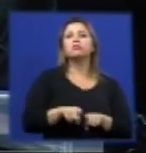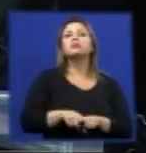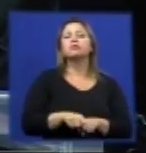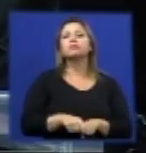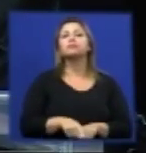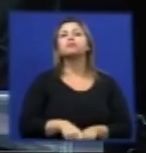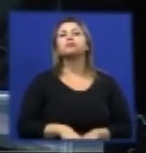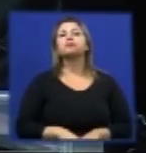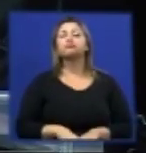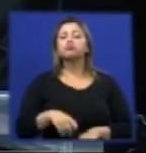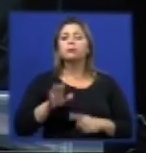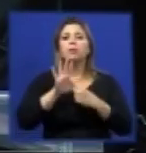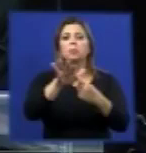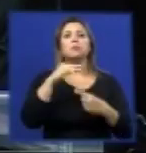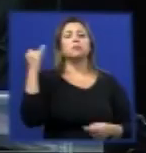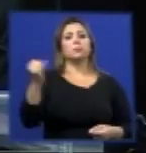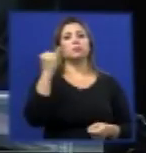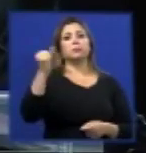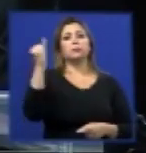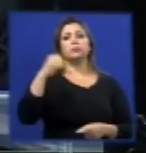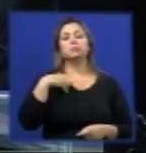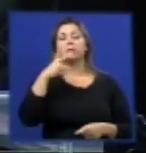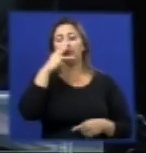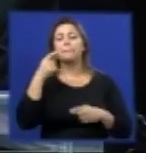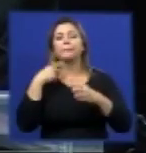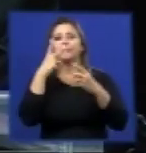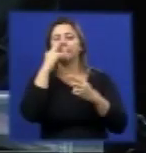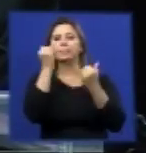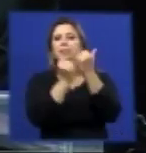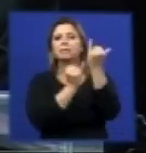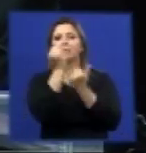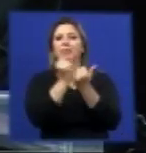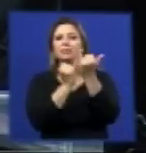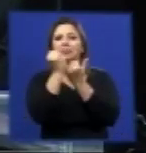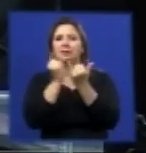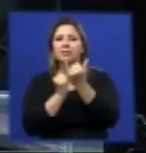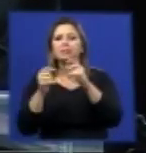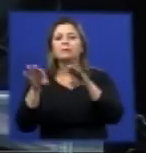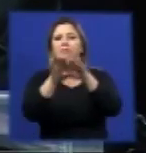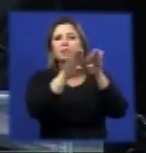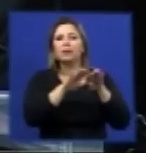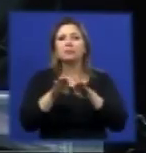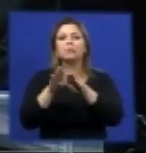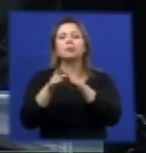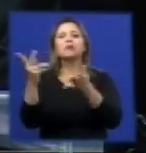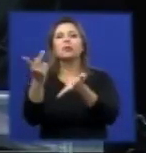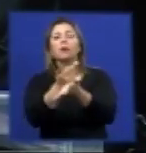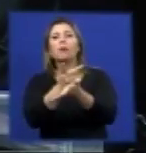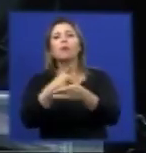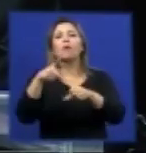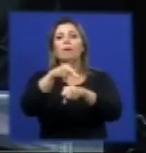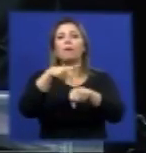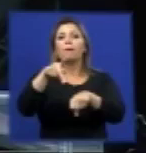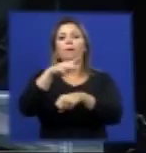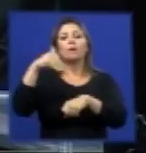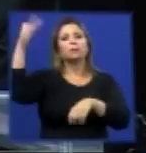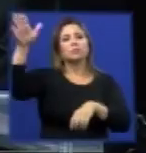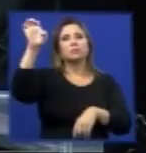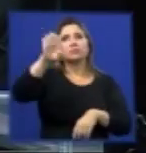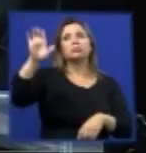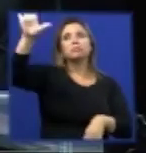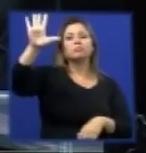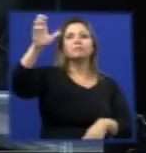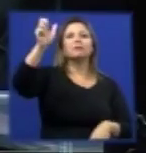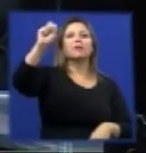fato importante porque nós estamos muito semelhante ao padrão epidemiológico que houve na Ásia nas décadas passadas ou